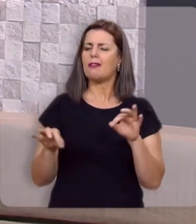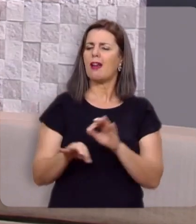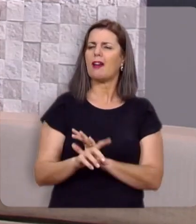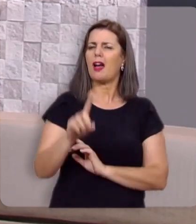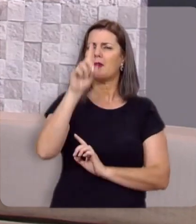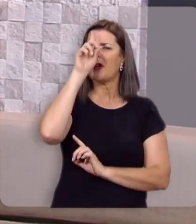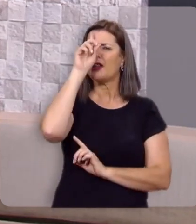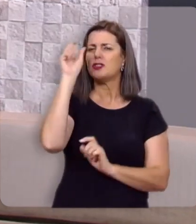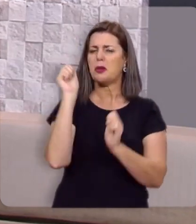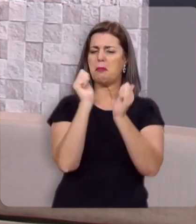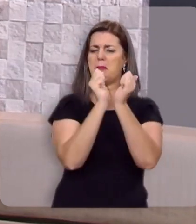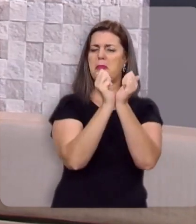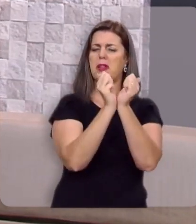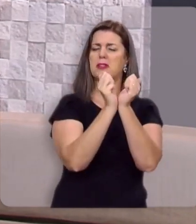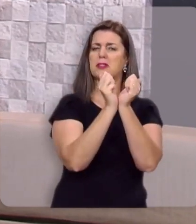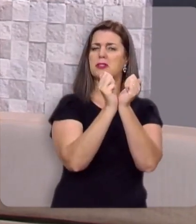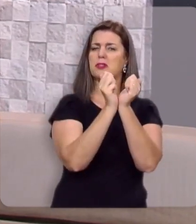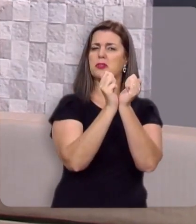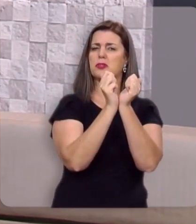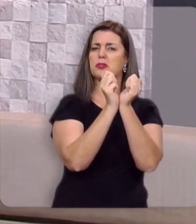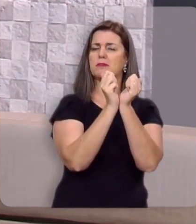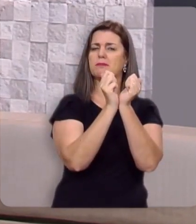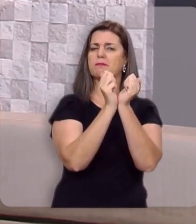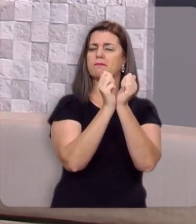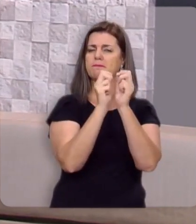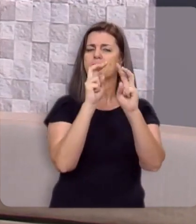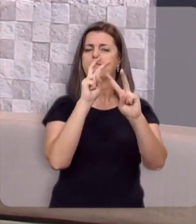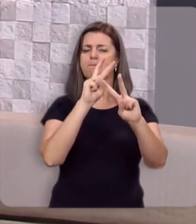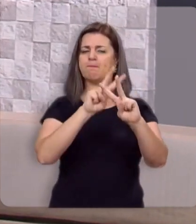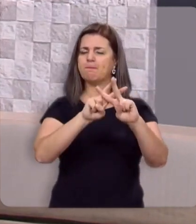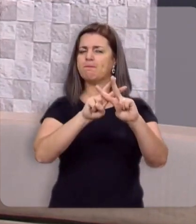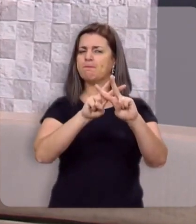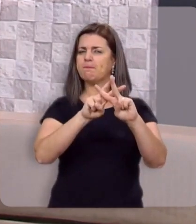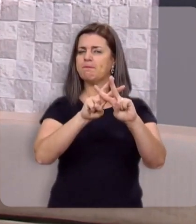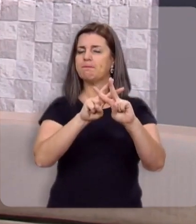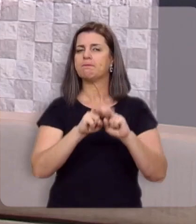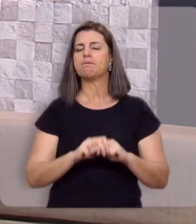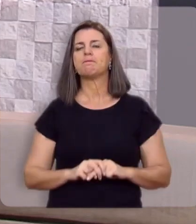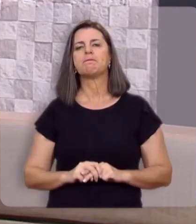encerra os seus dias numa masmorra romana, na masmorra mamertina.